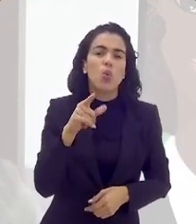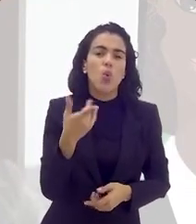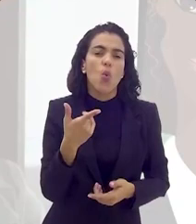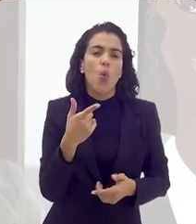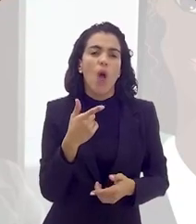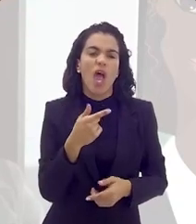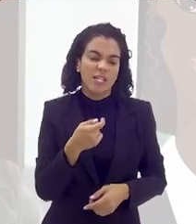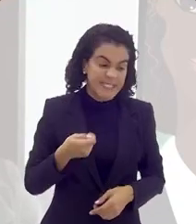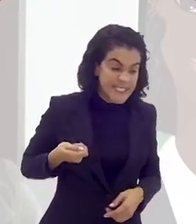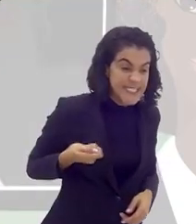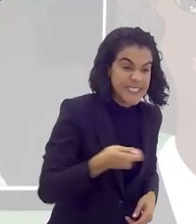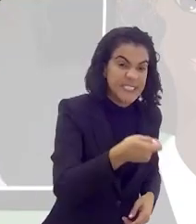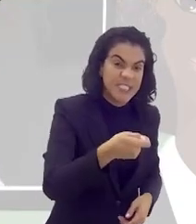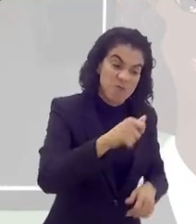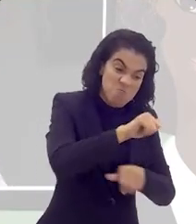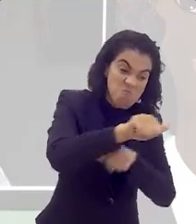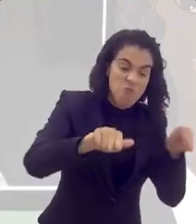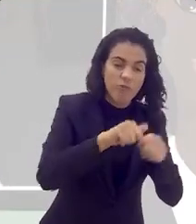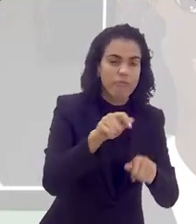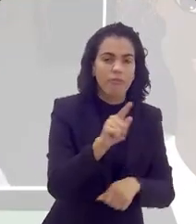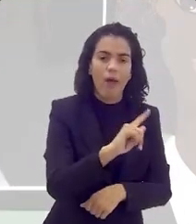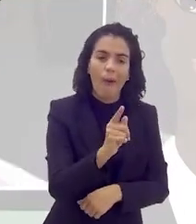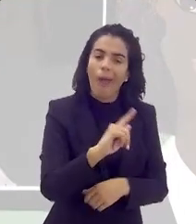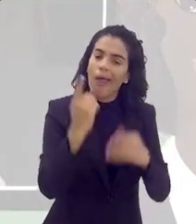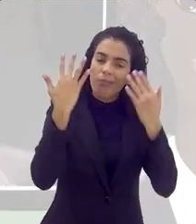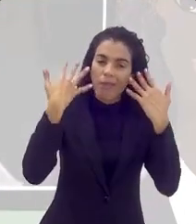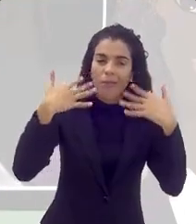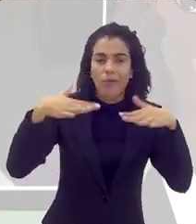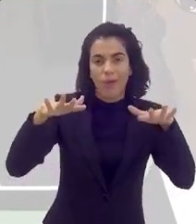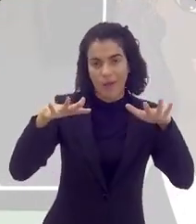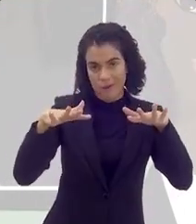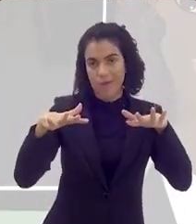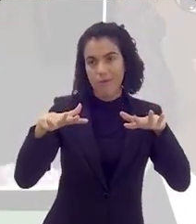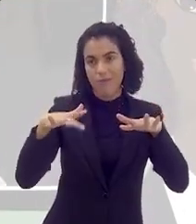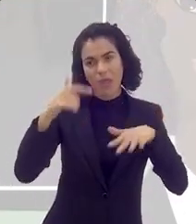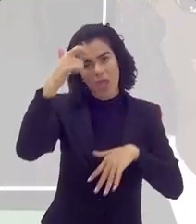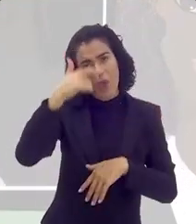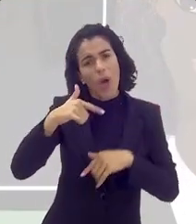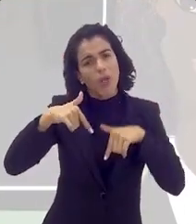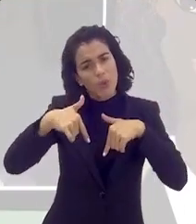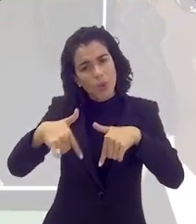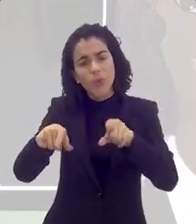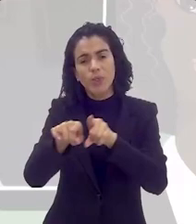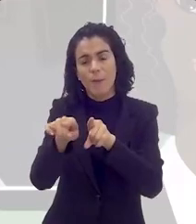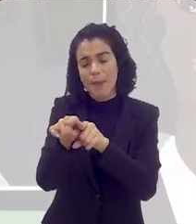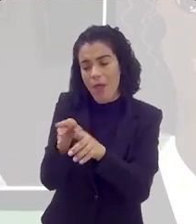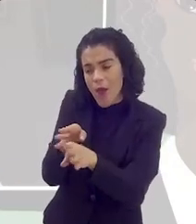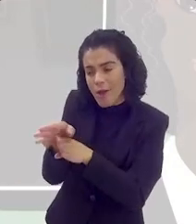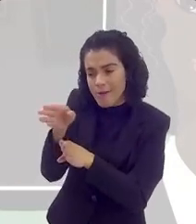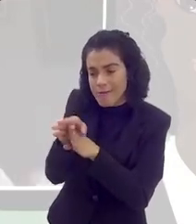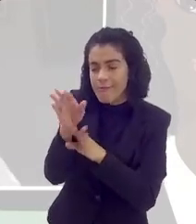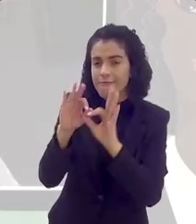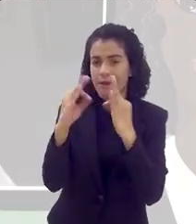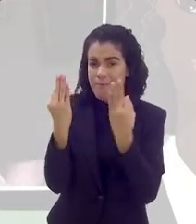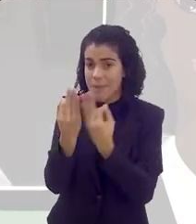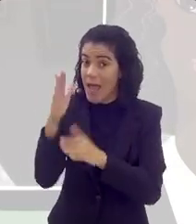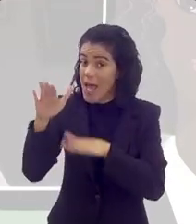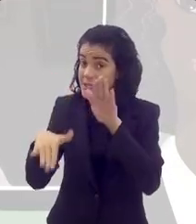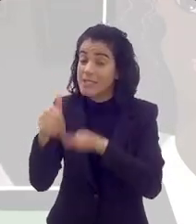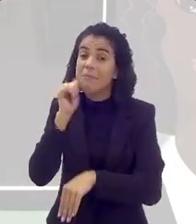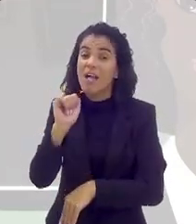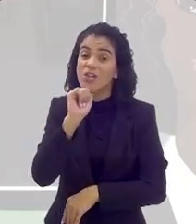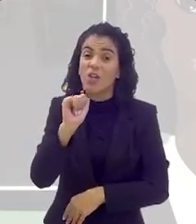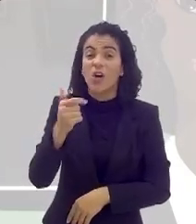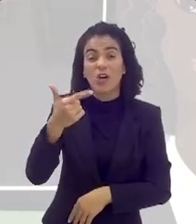coisa impositiva, eu sou muito de, também, né, eu como atuo também com famílias, muitas questões de orientação, assim, que às vezes a